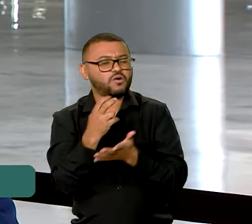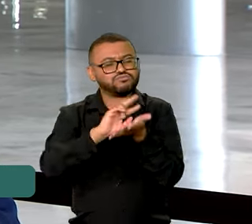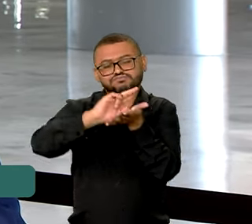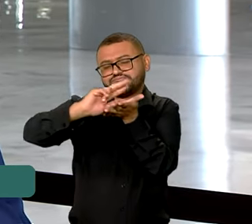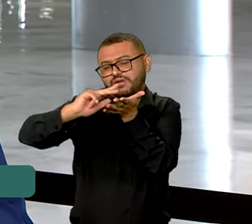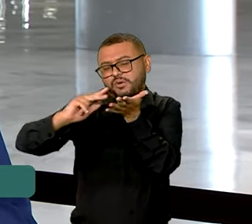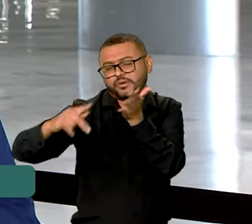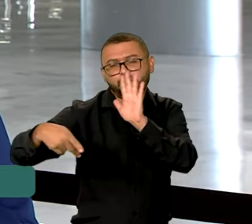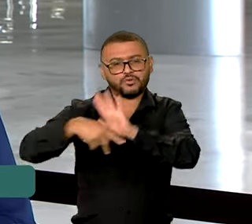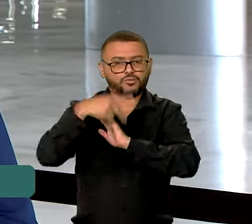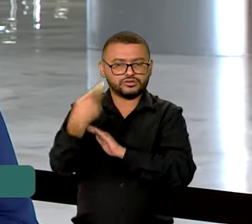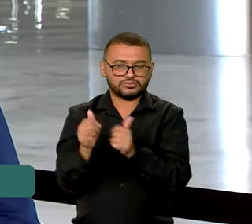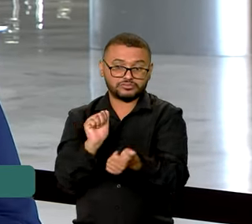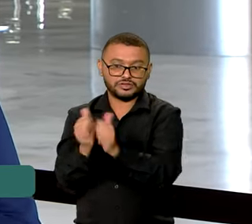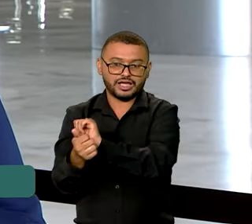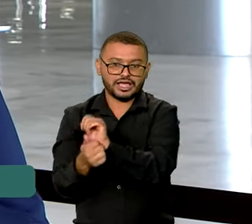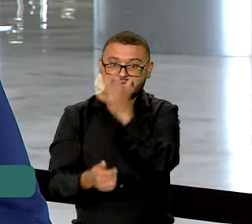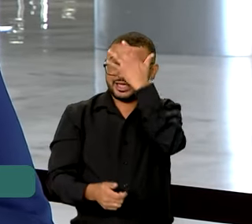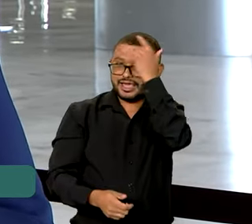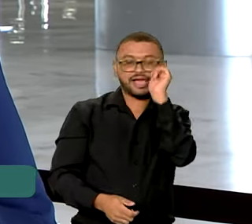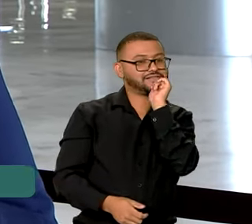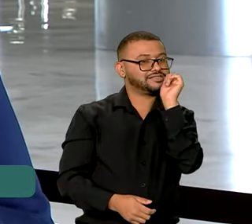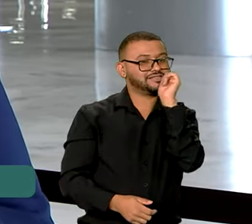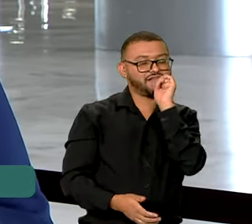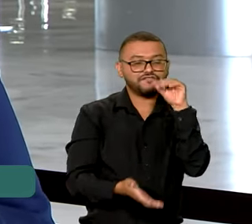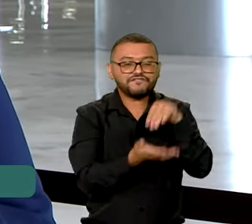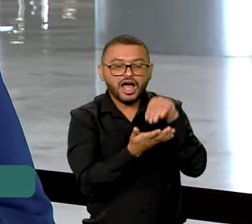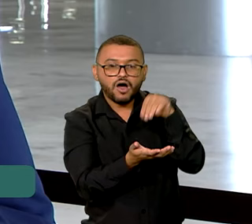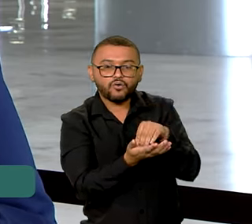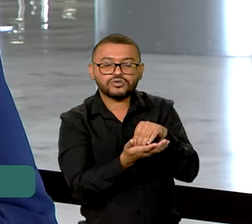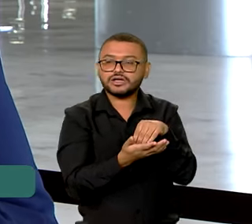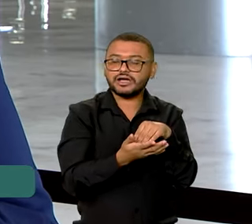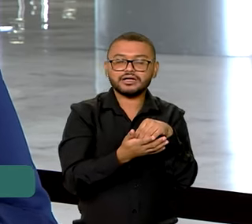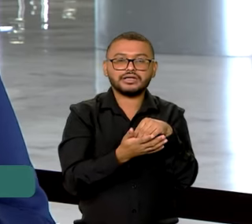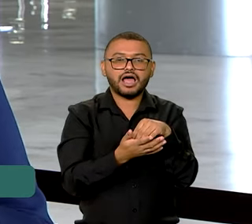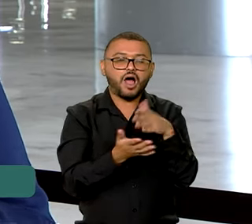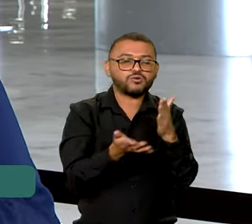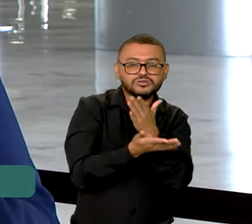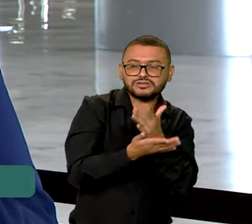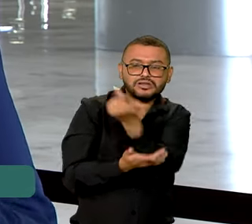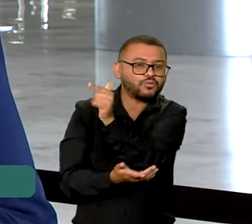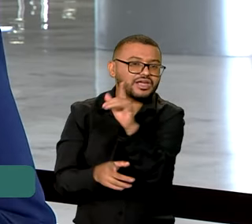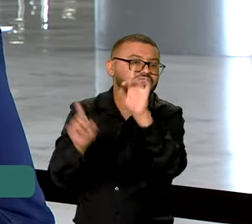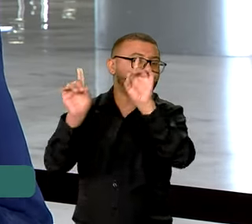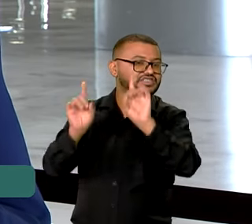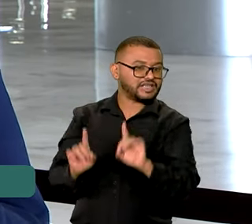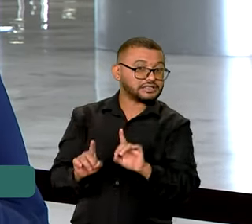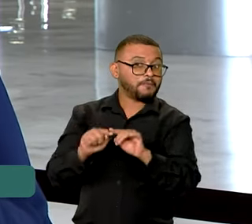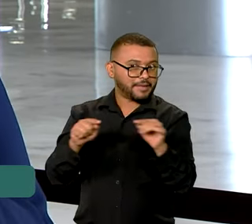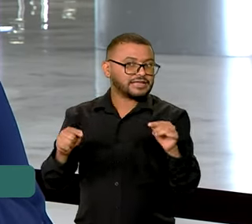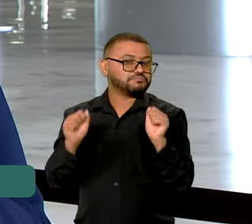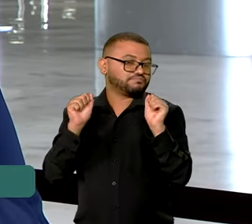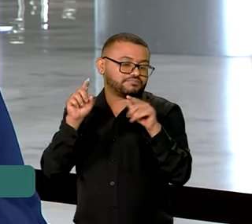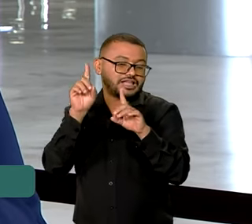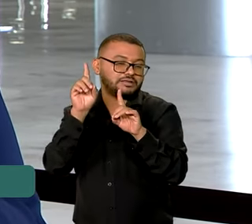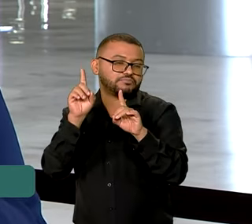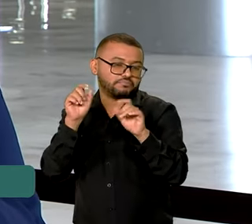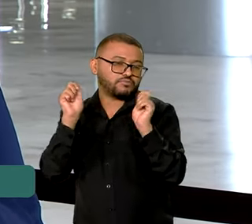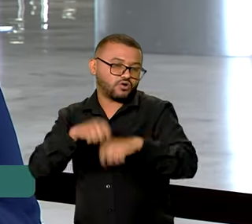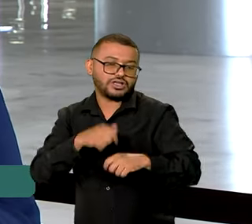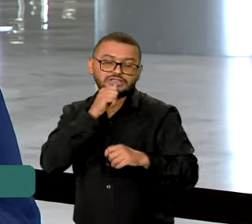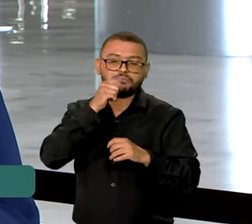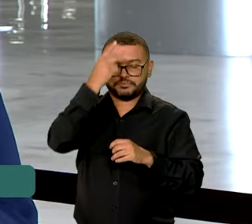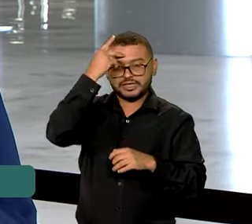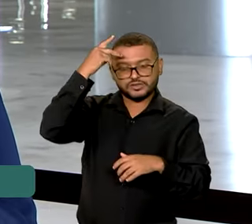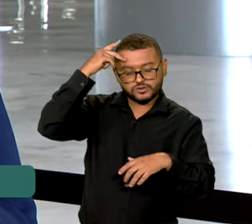esportes. Quem ainda não está confirmado são aqueles atletas que não têm deficiência, mas que também participam dos Jogos, como, por exemplo, os